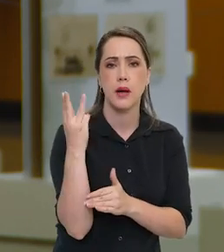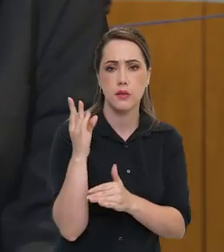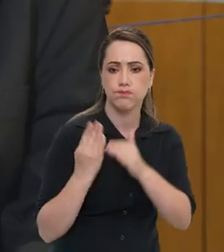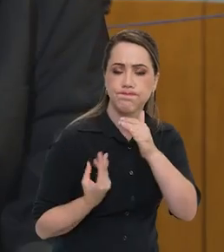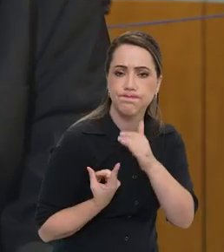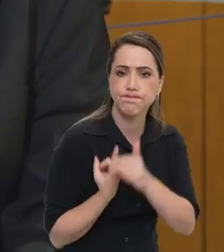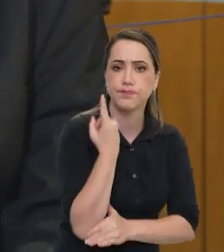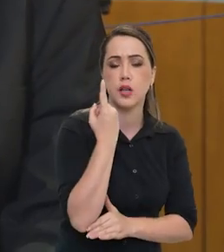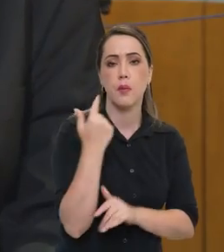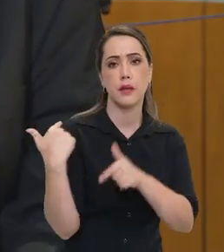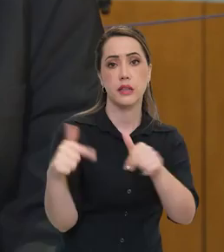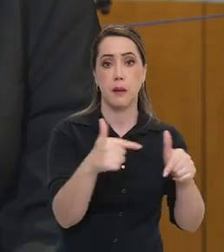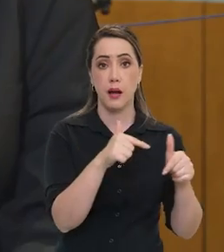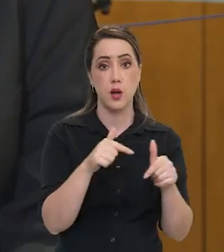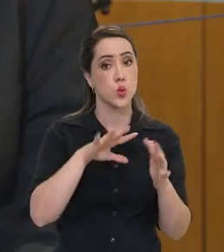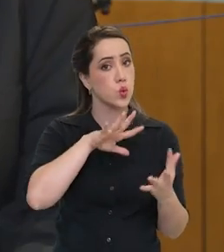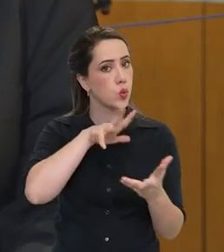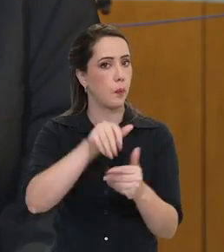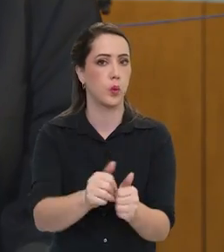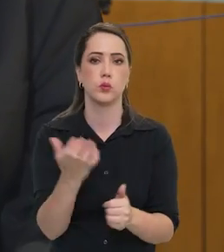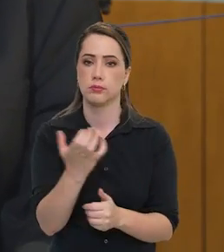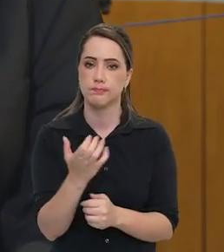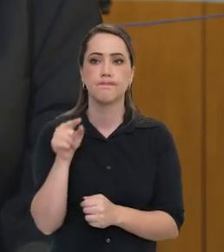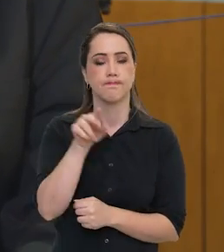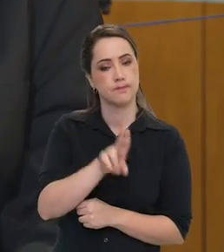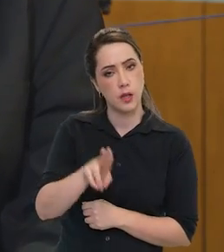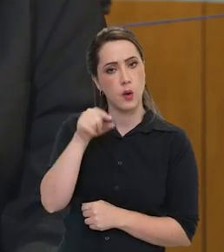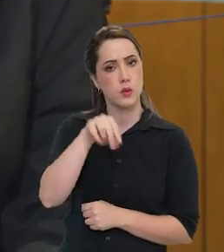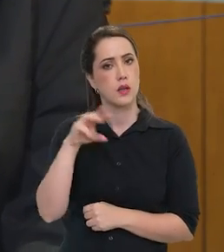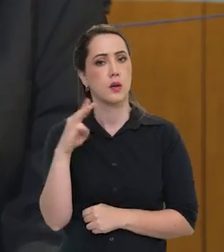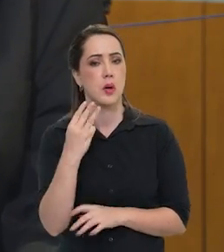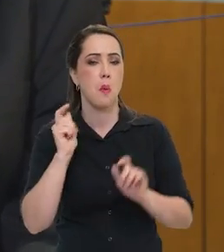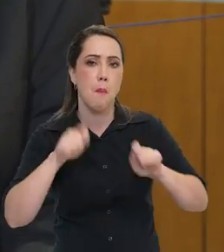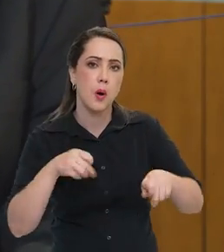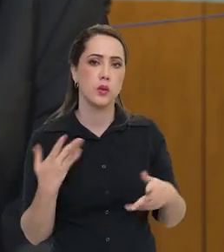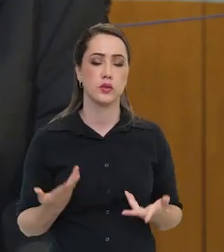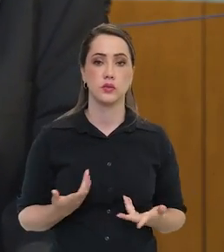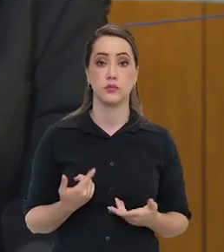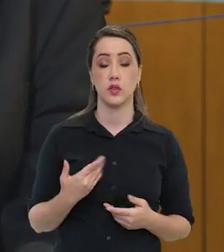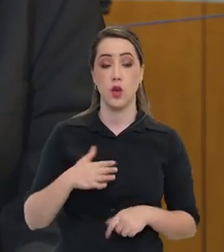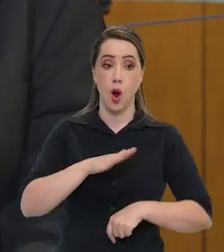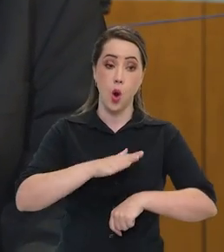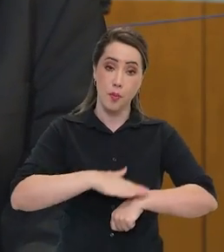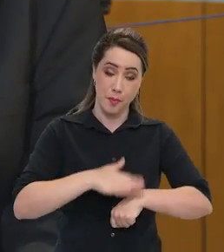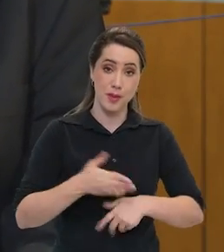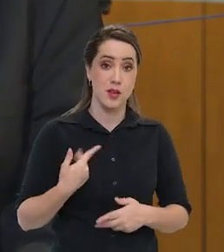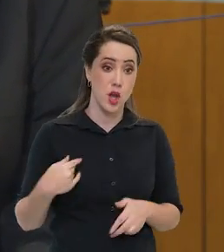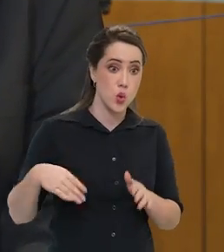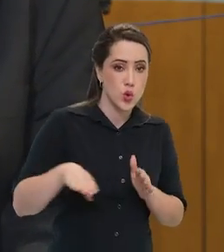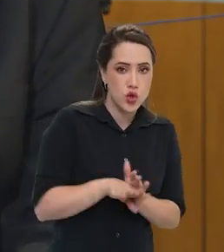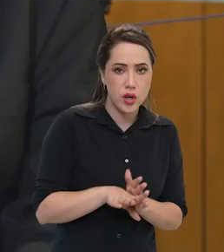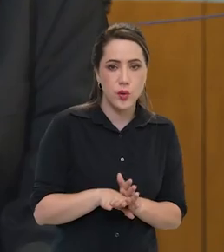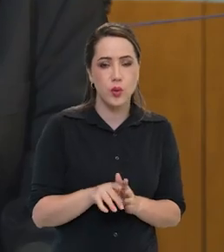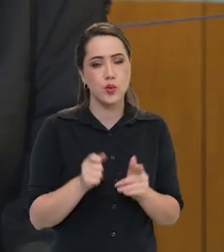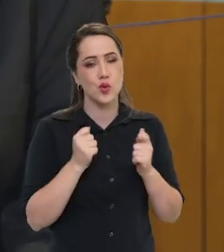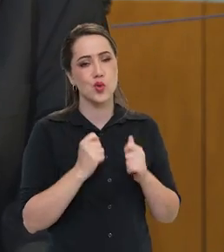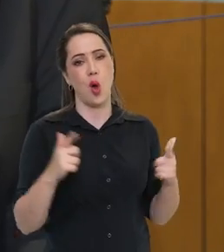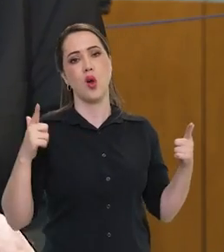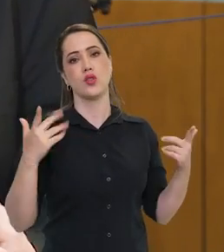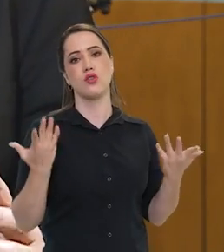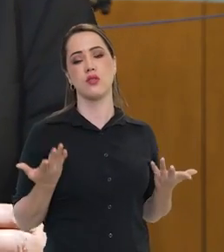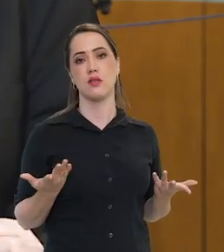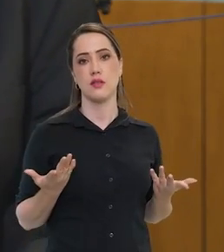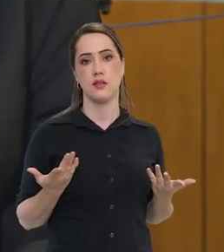em Alcântara, para atividades comerciais no mundo todo. Eu diria que eu chego num momento com muita sorte. Muitas coisas